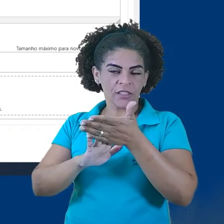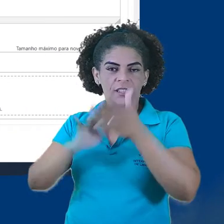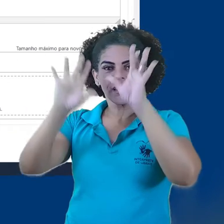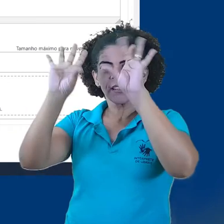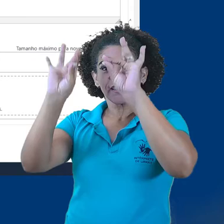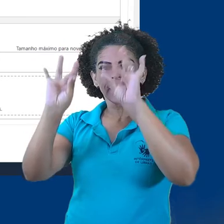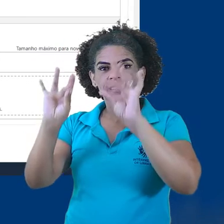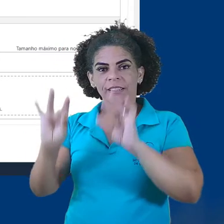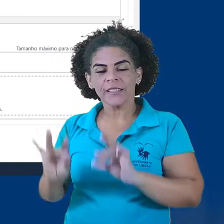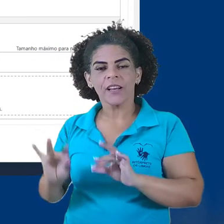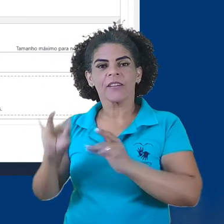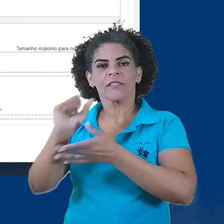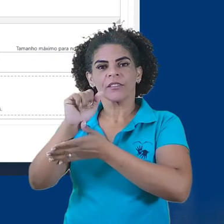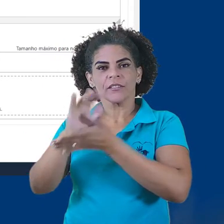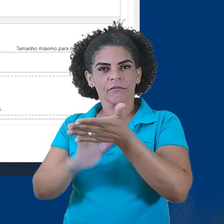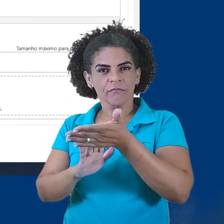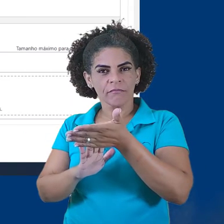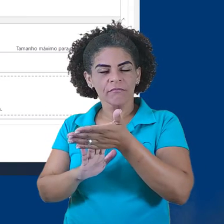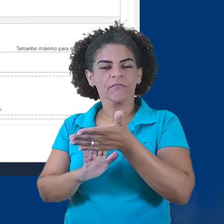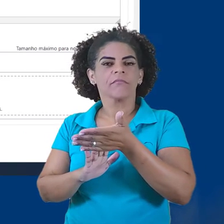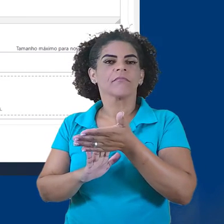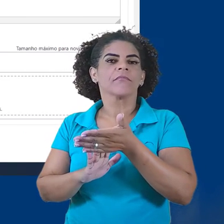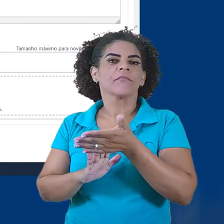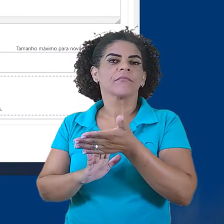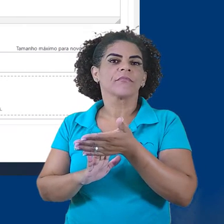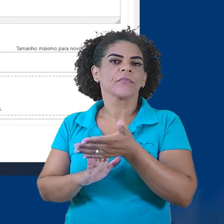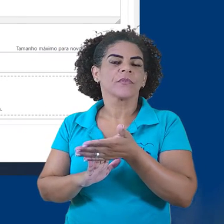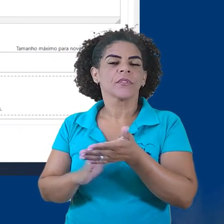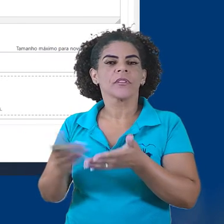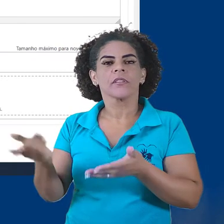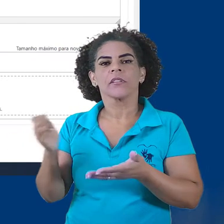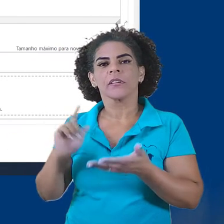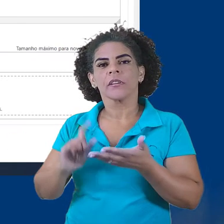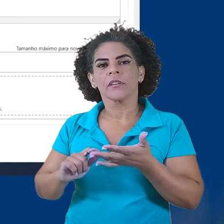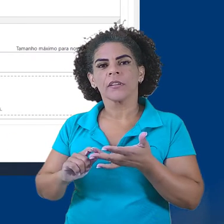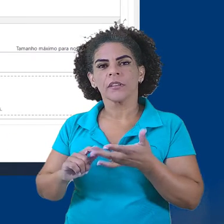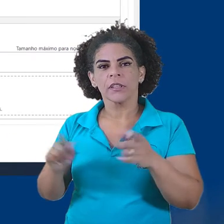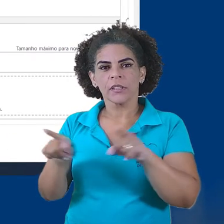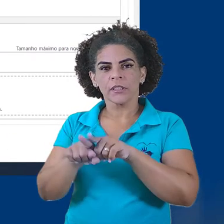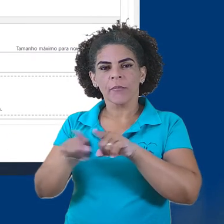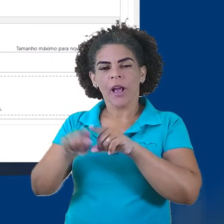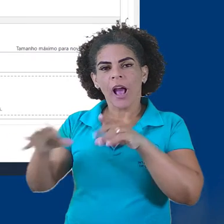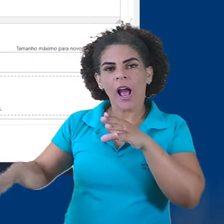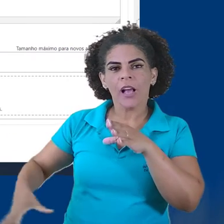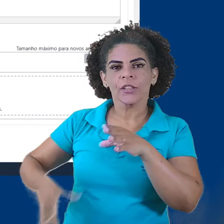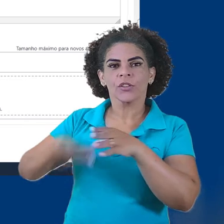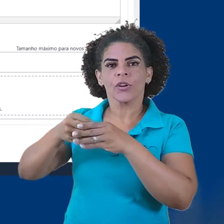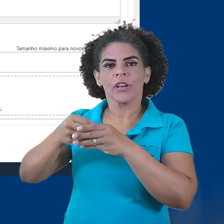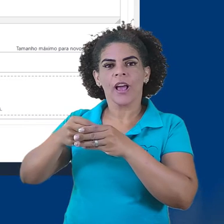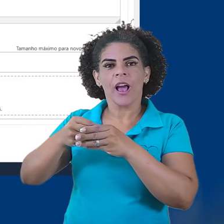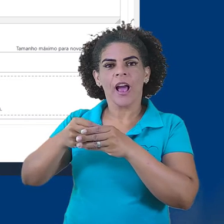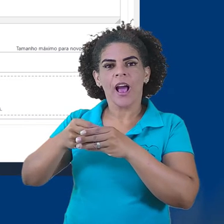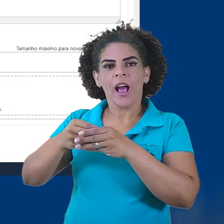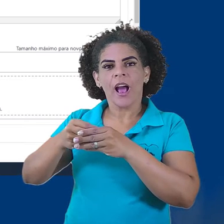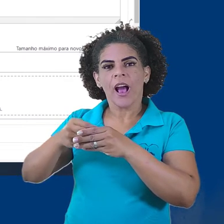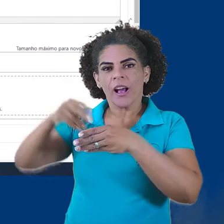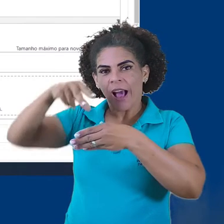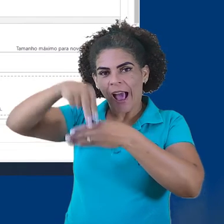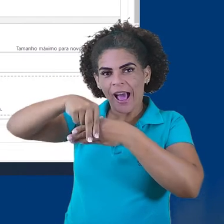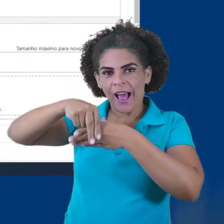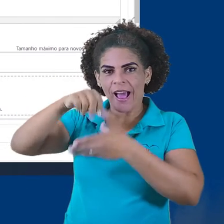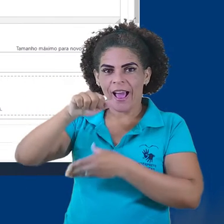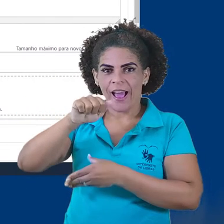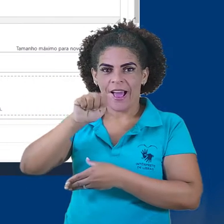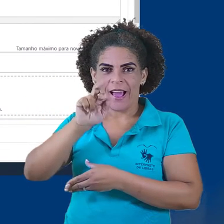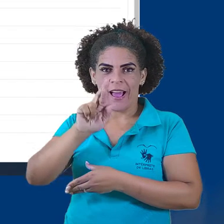descrição para a tarefa, se ela será exibida ou não na parte do curso, e onde podemos adicionar arquivos a essa tarefa.